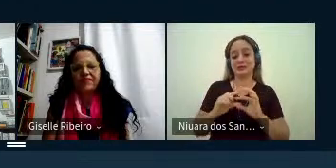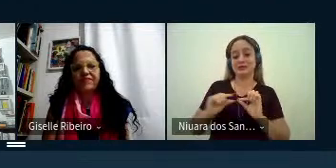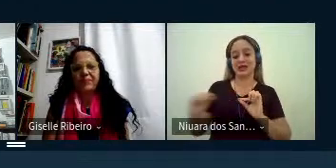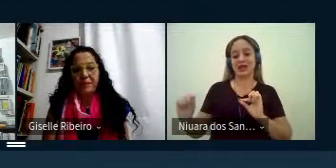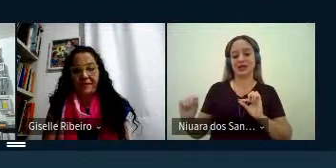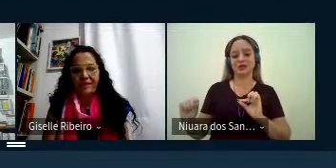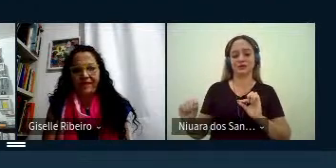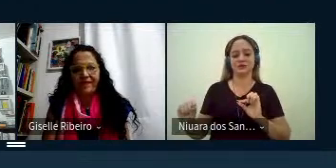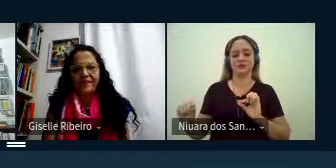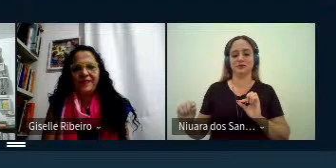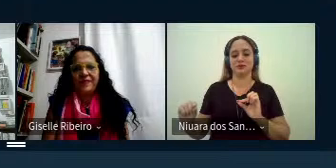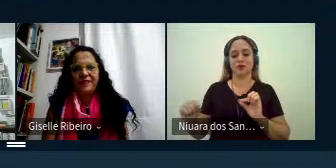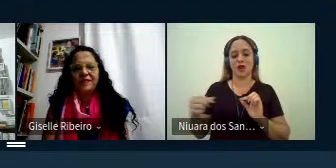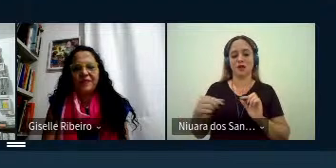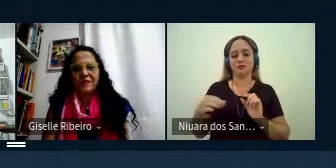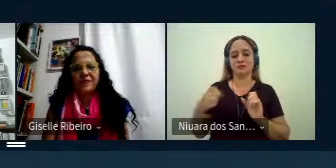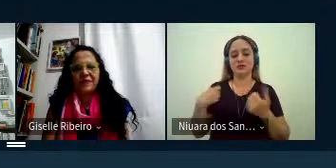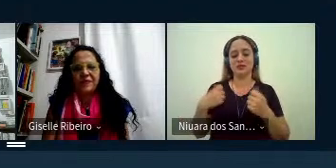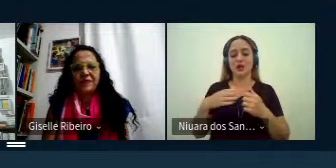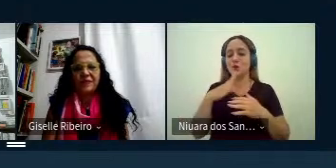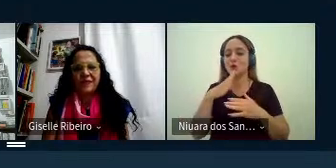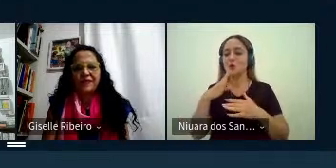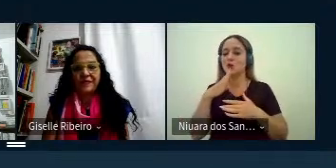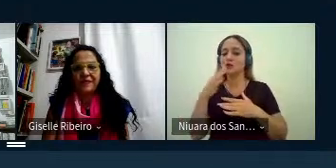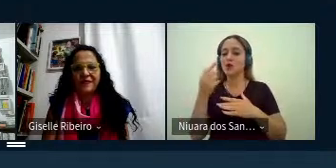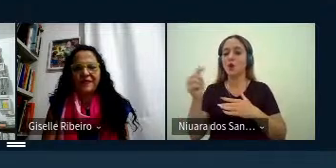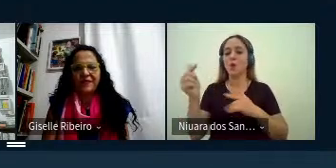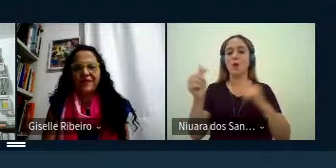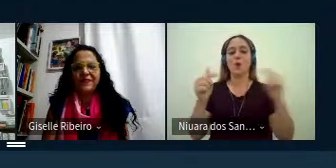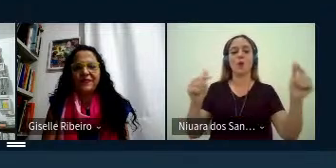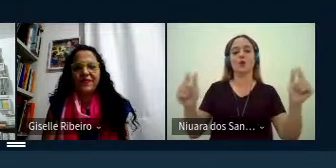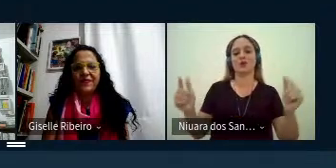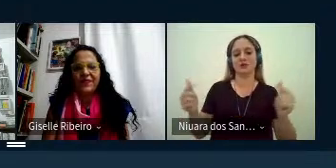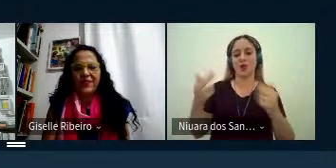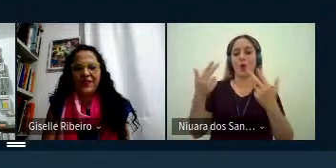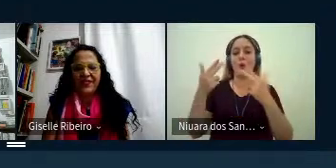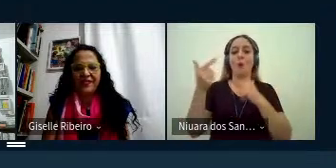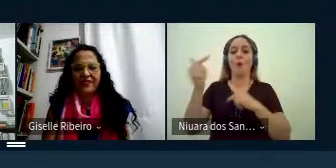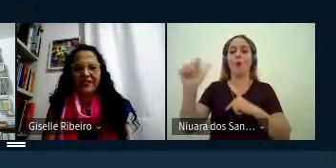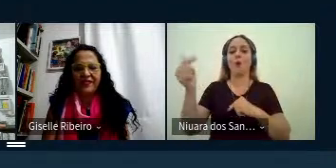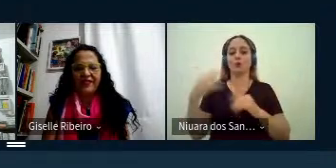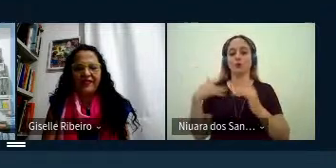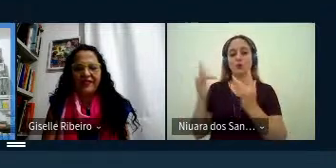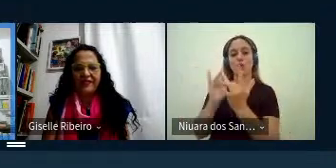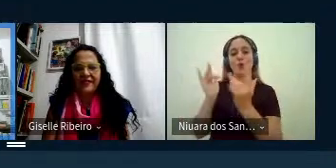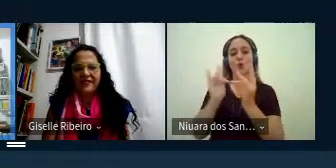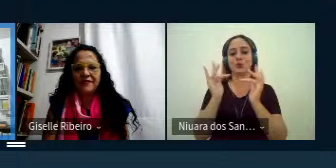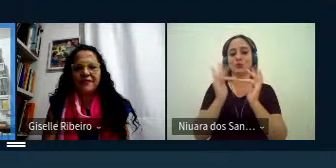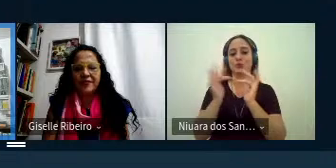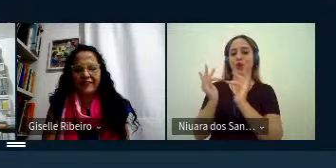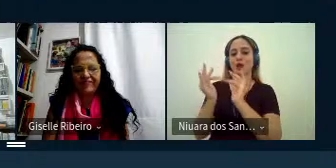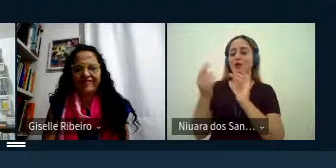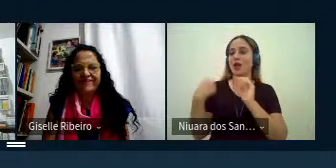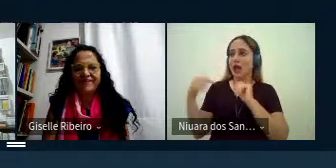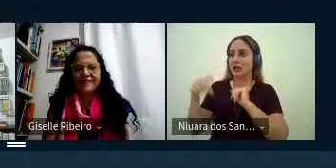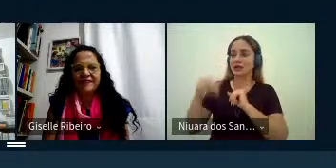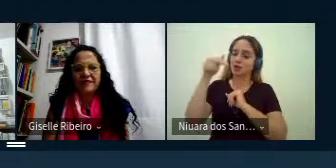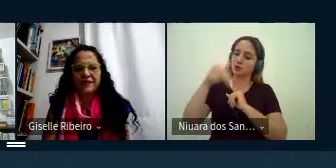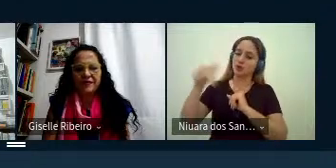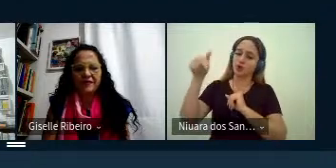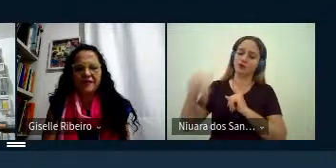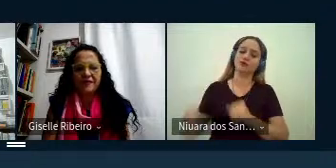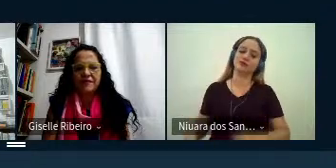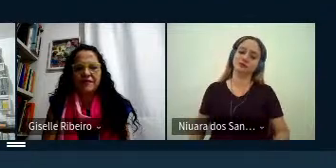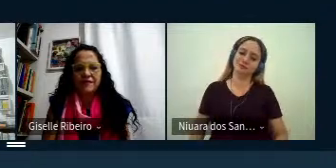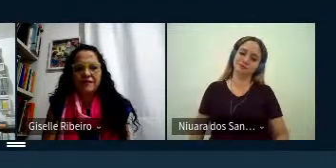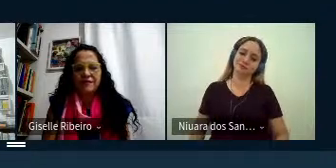caminhar um pouco né entrar mais em contato né com os nossos pares aqui da região né porque